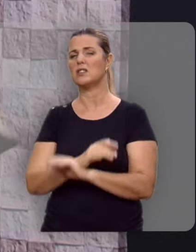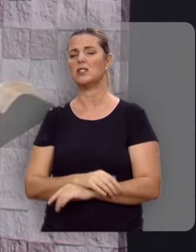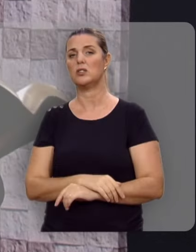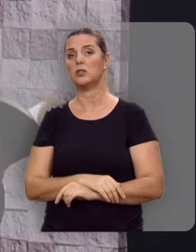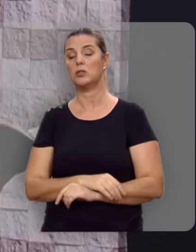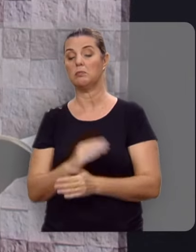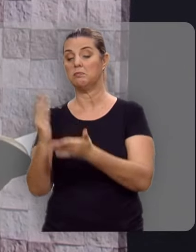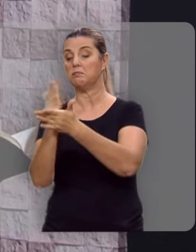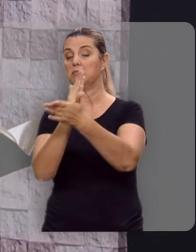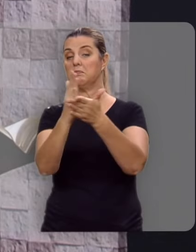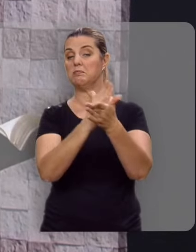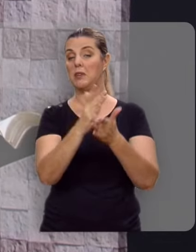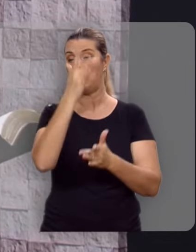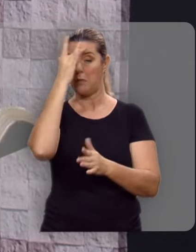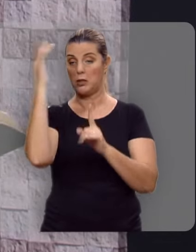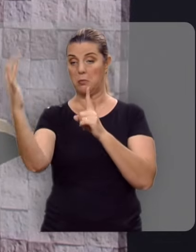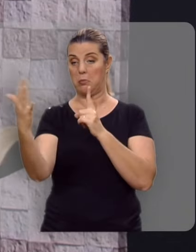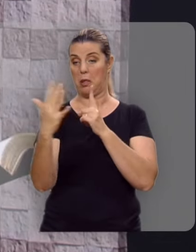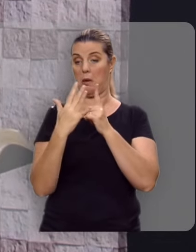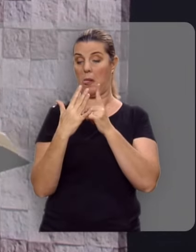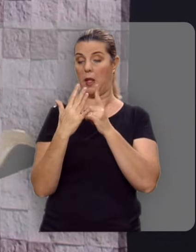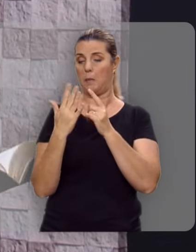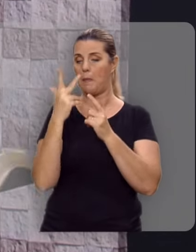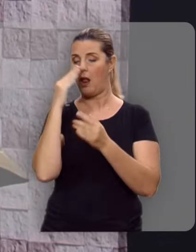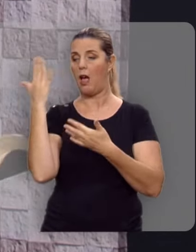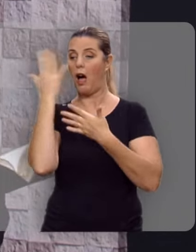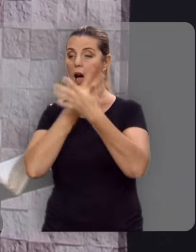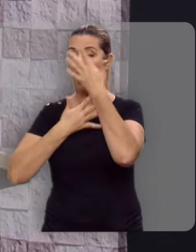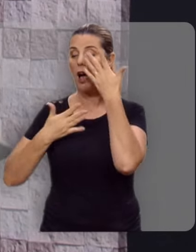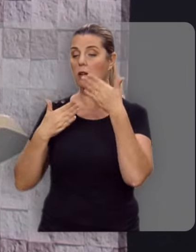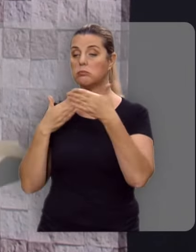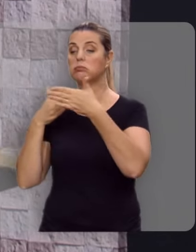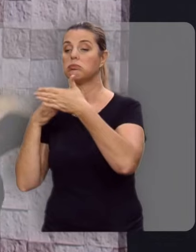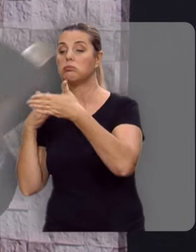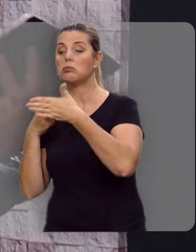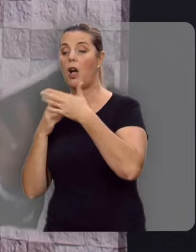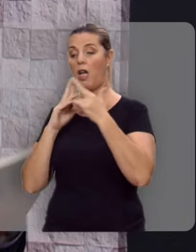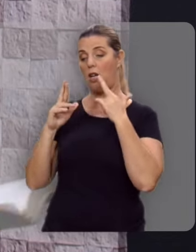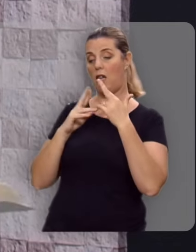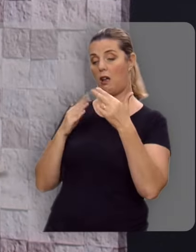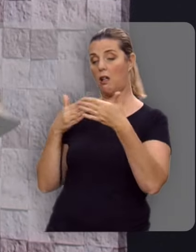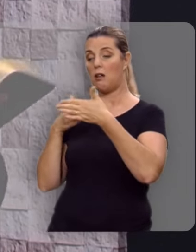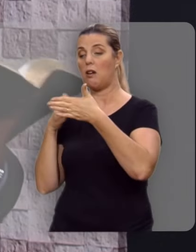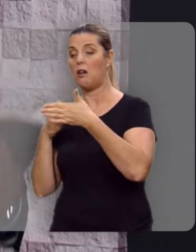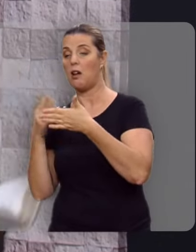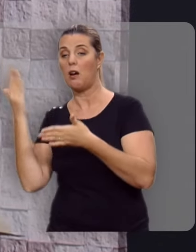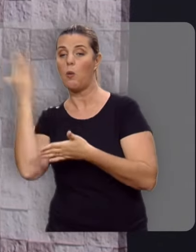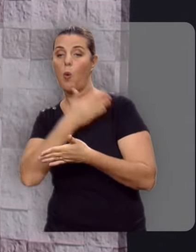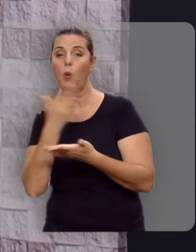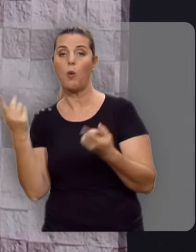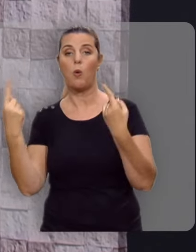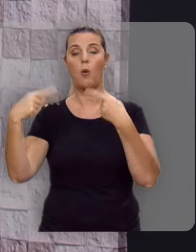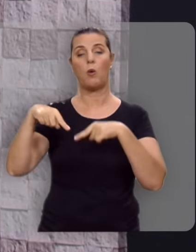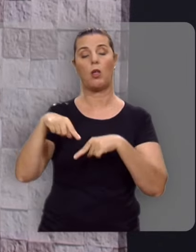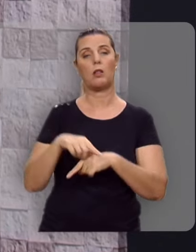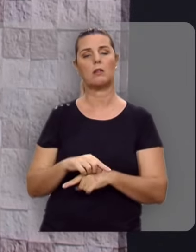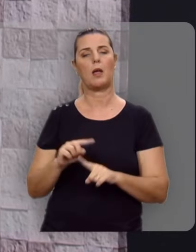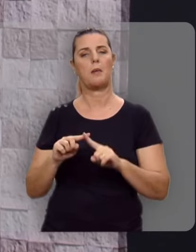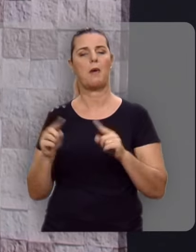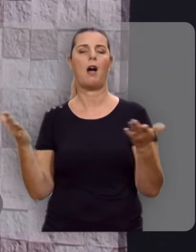Talvez a multidão tente barrar você, impedir você, os murmuradores tentam censurar você.